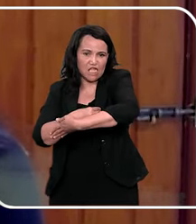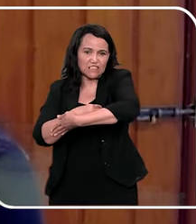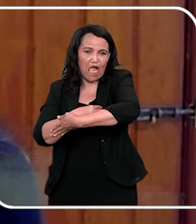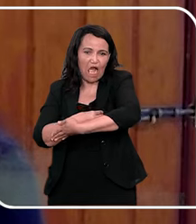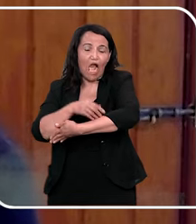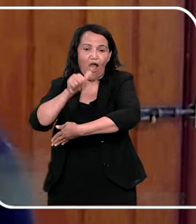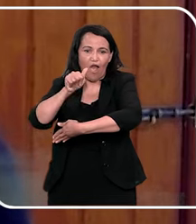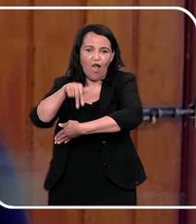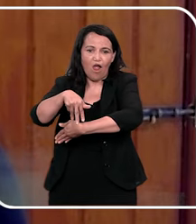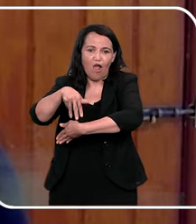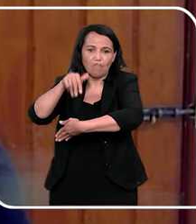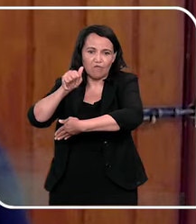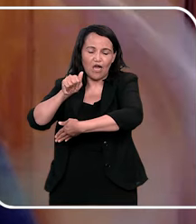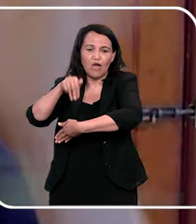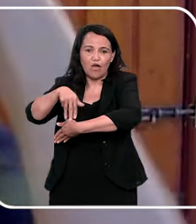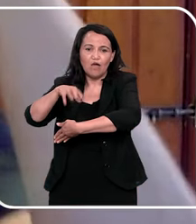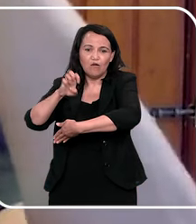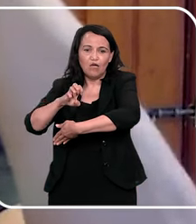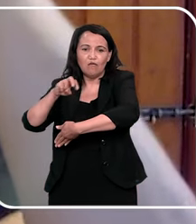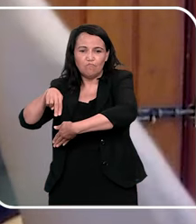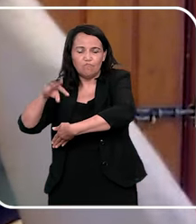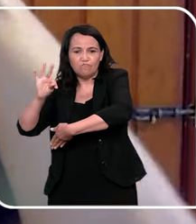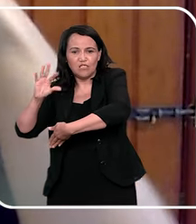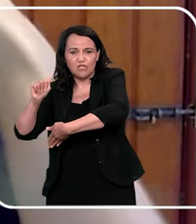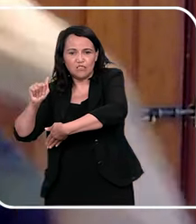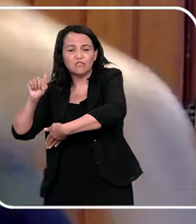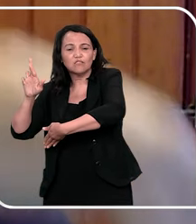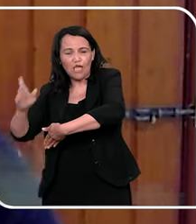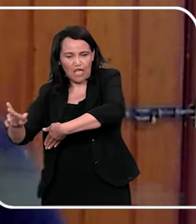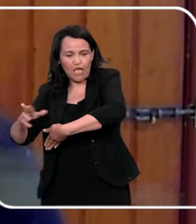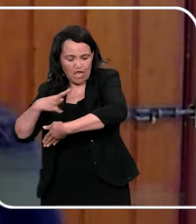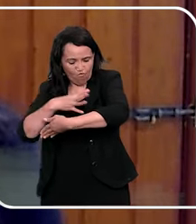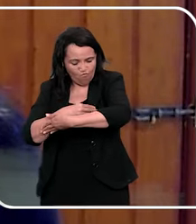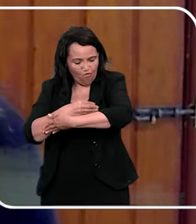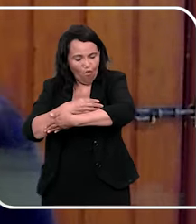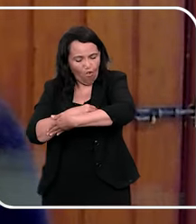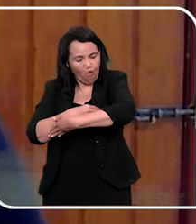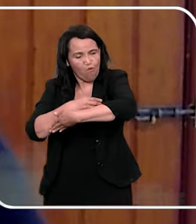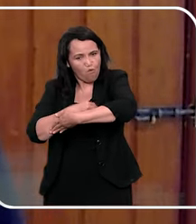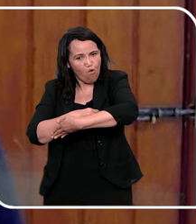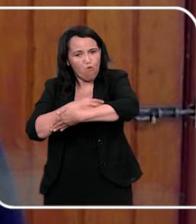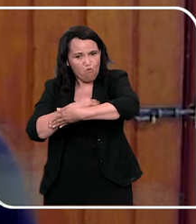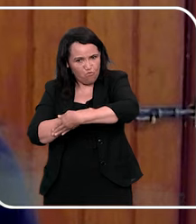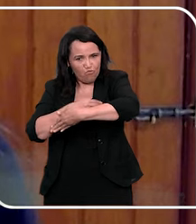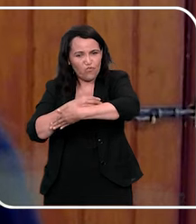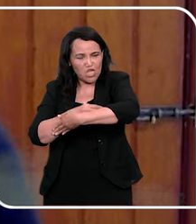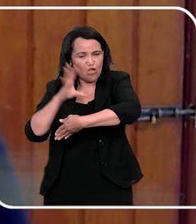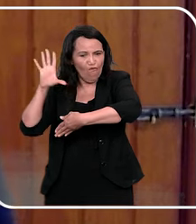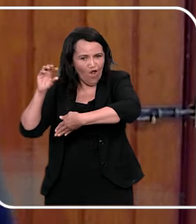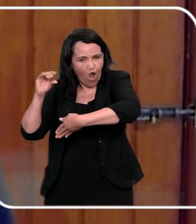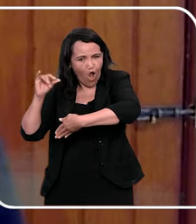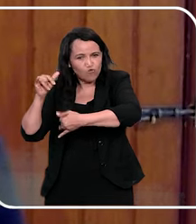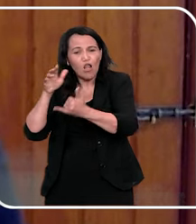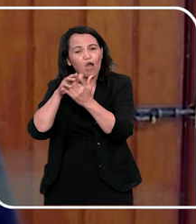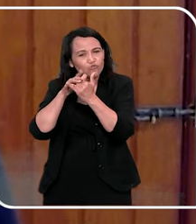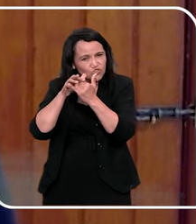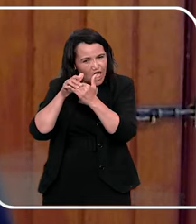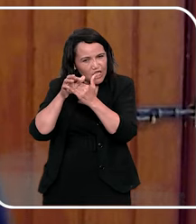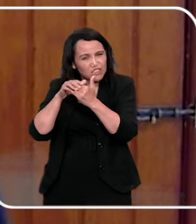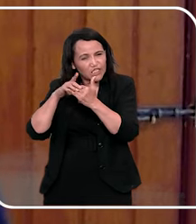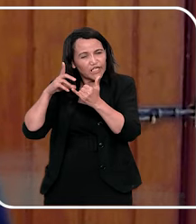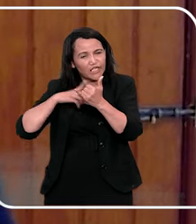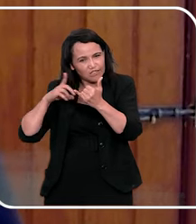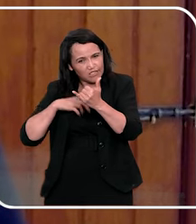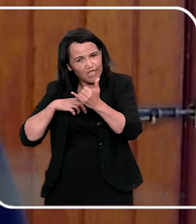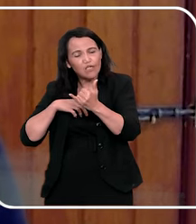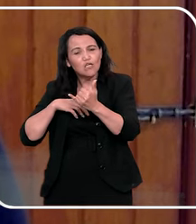e hoje a gente posta como forma de incentivo ao aleitamento materno, foto da gente mesma amamentando ali no Instagram, quem tem o ato